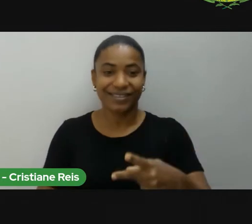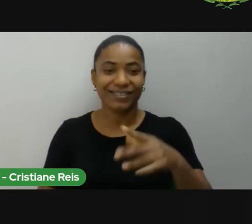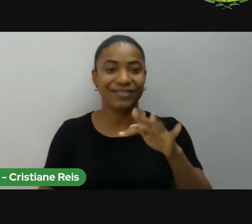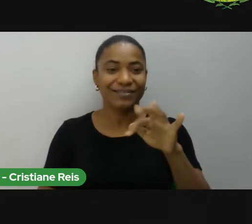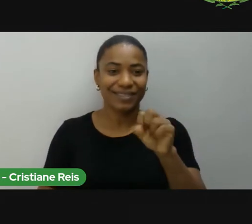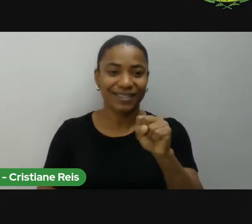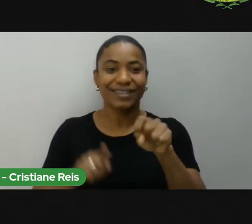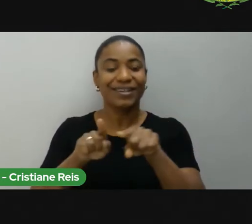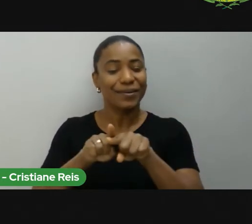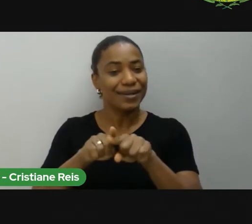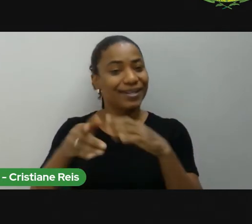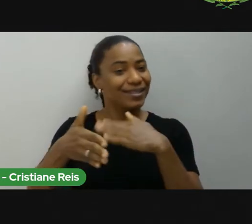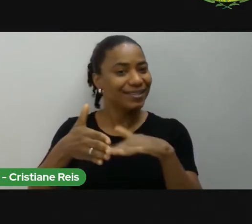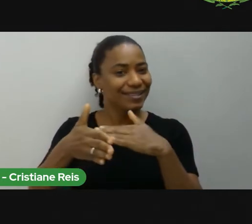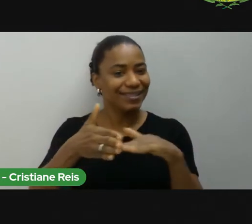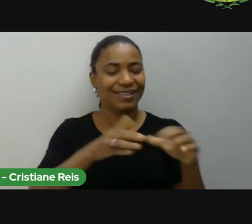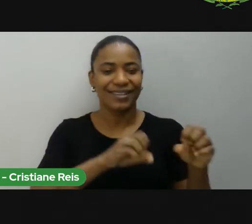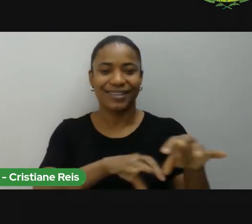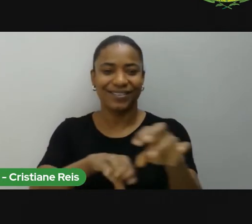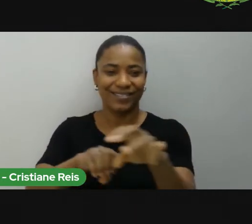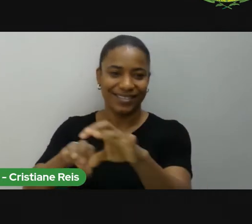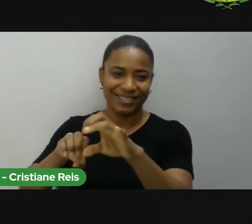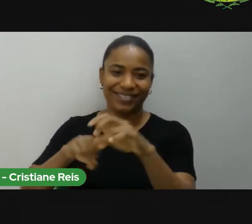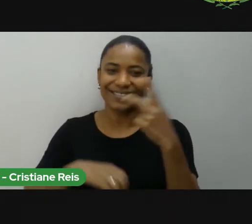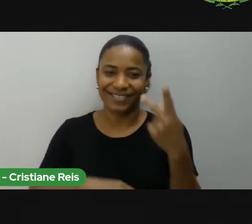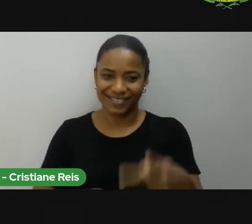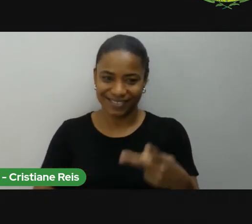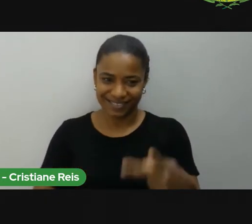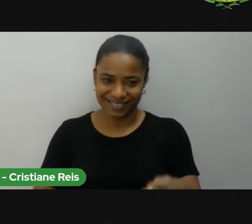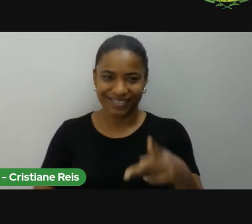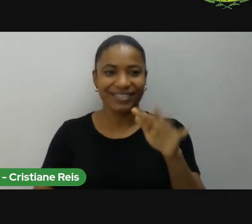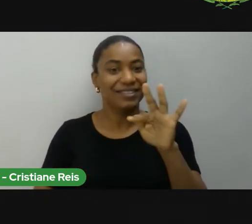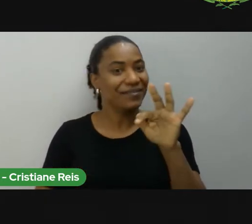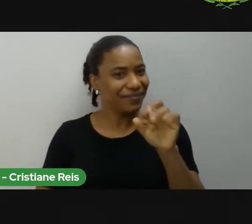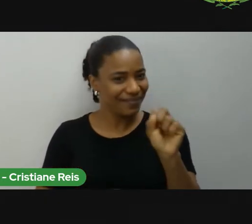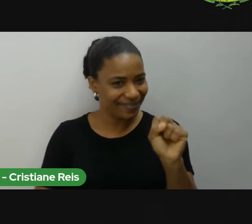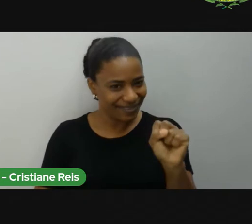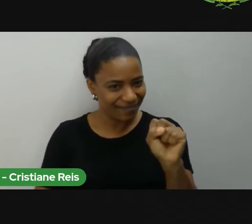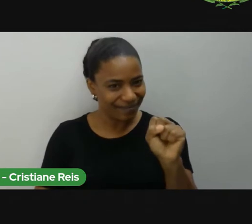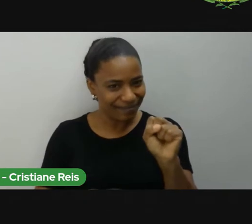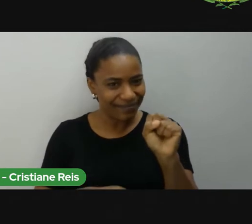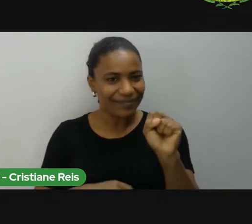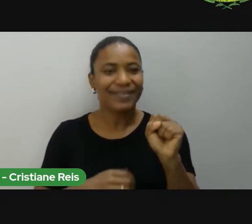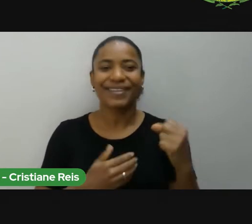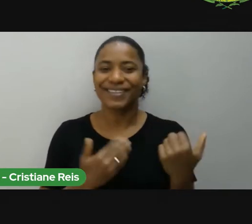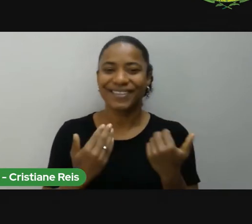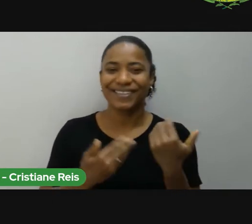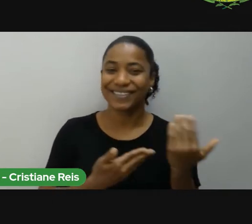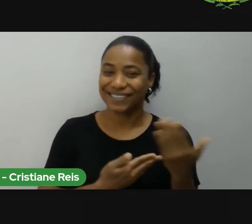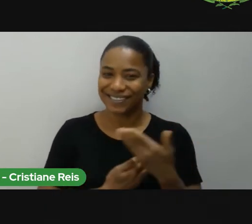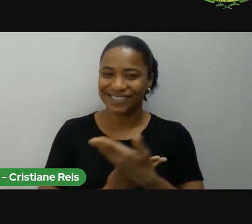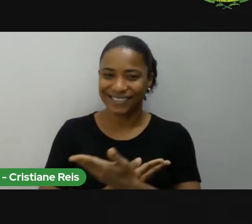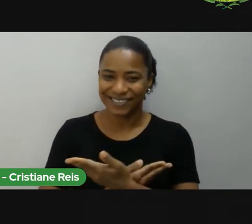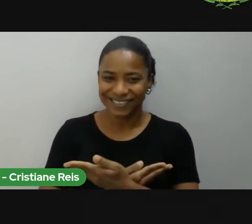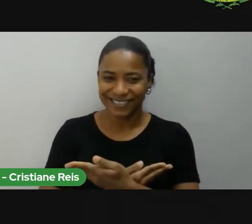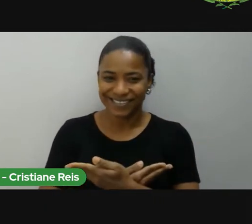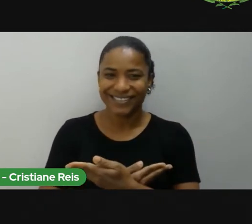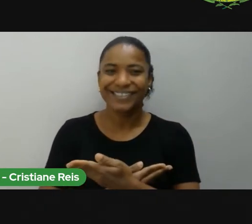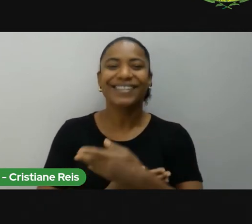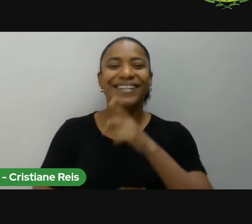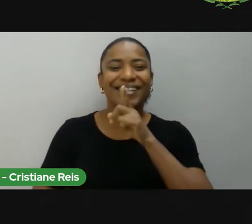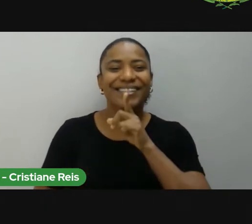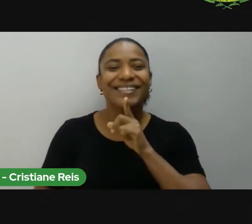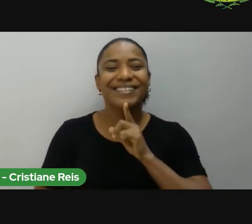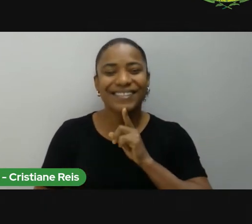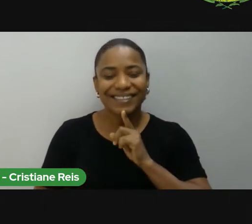Secretaria de Educação de Feira de Santana. E, como sempre, a nossa colaboradora intérprete, Cristiane